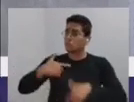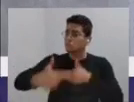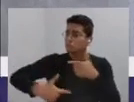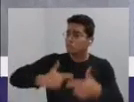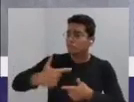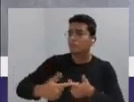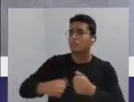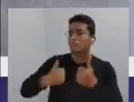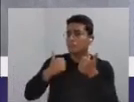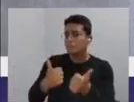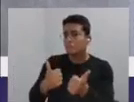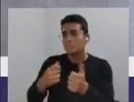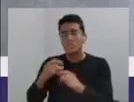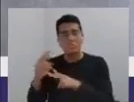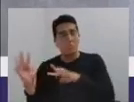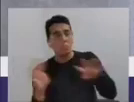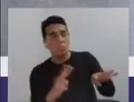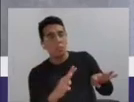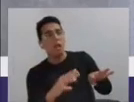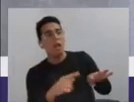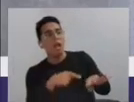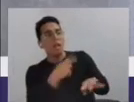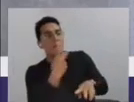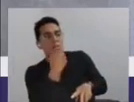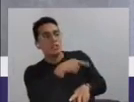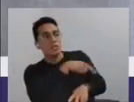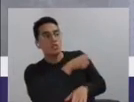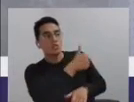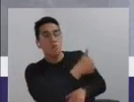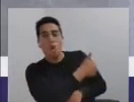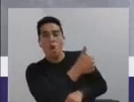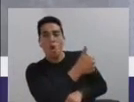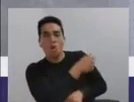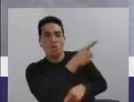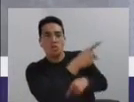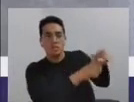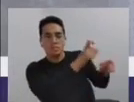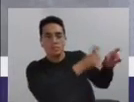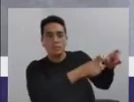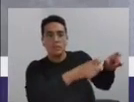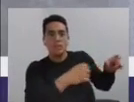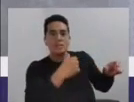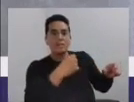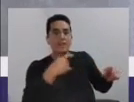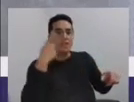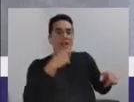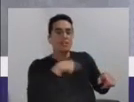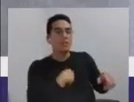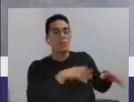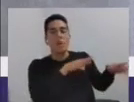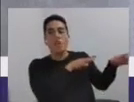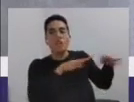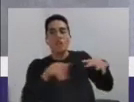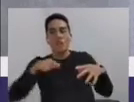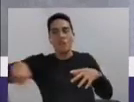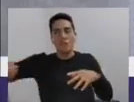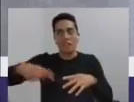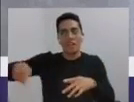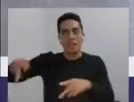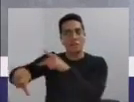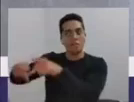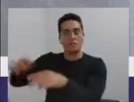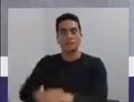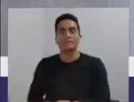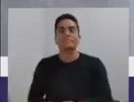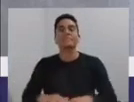11 vereadores pensando igual na população. Então, eu não estava aqui,